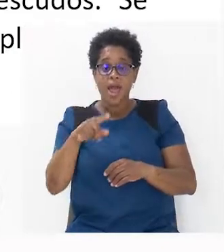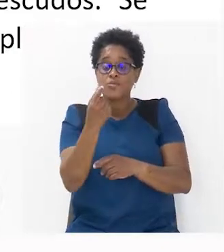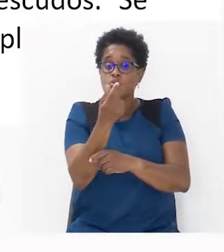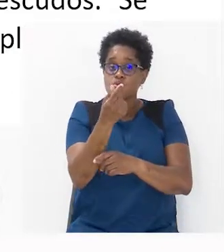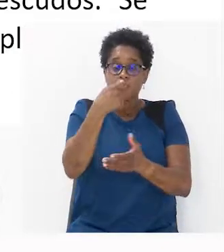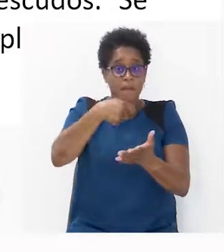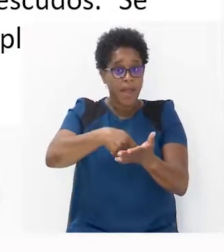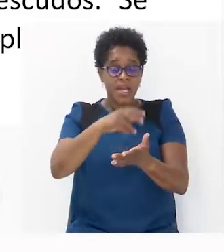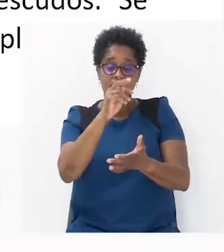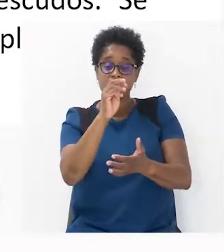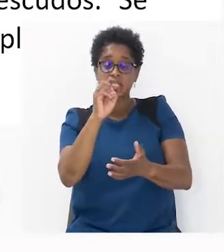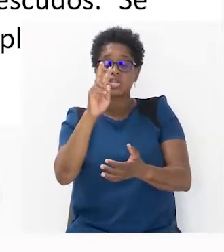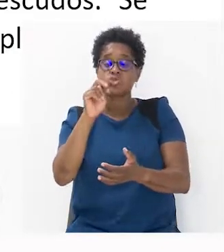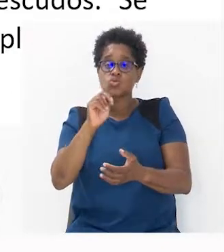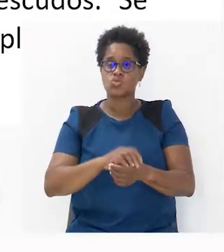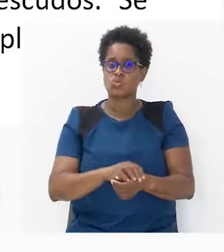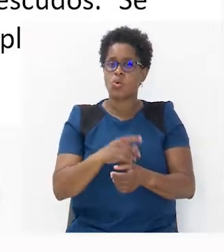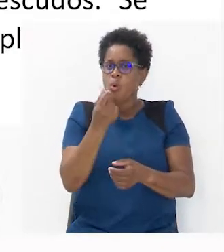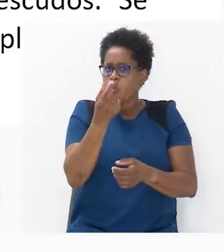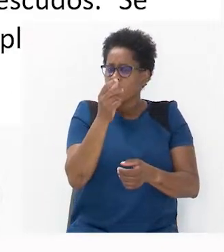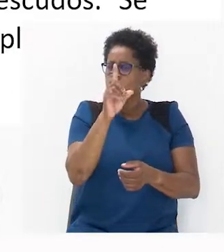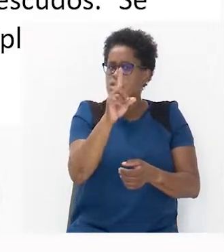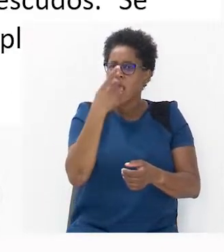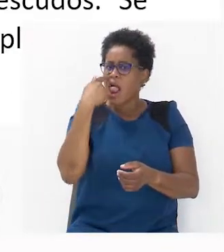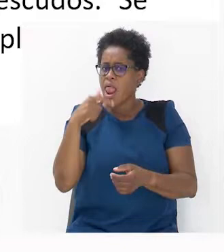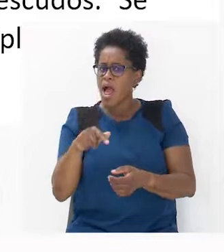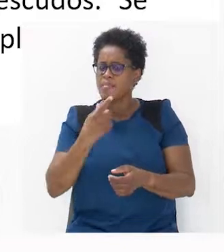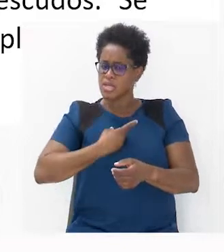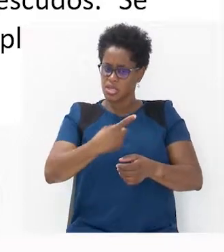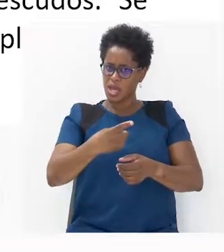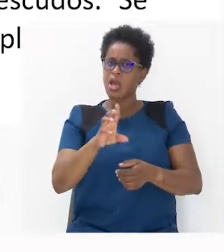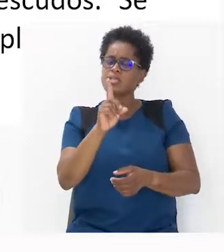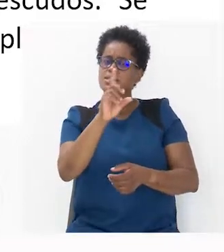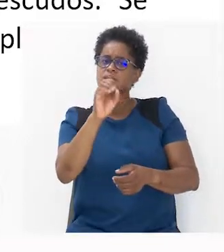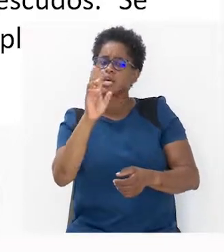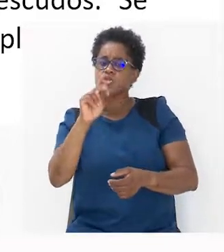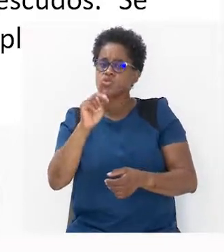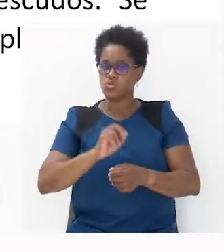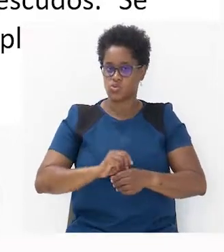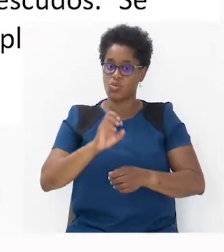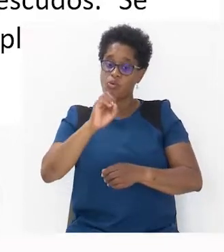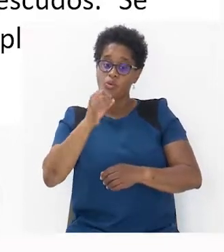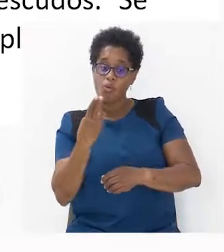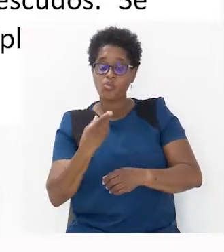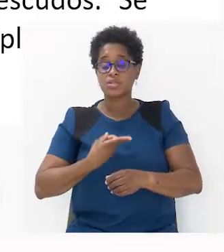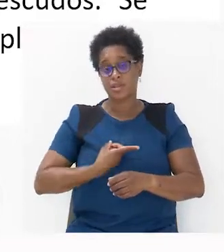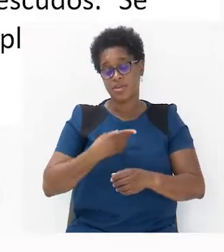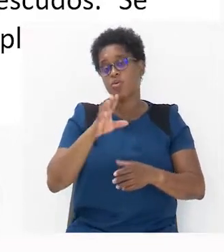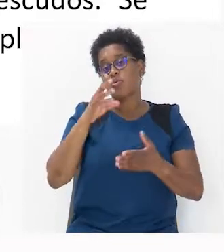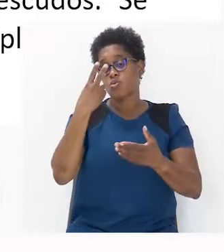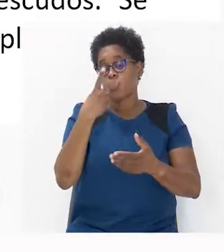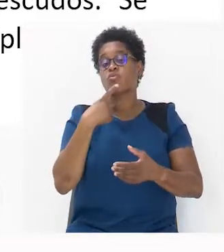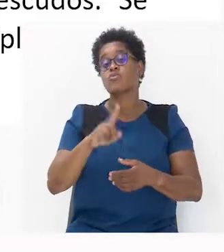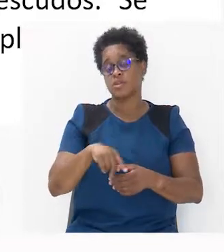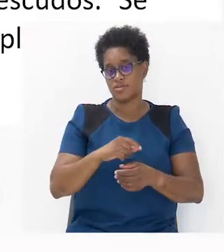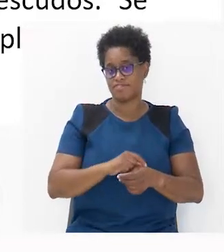30 escudos, o preço de 6 lápis será 60 escudos, ou seja, o dobro. O